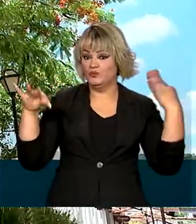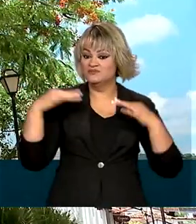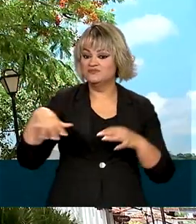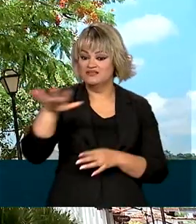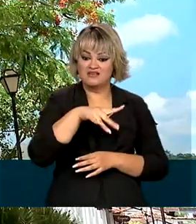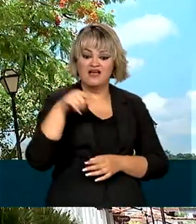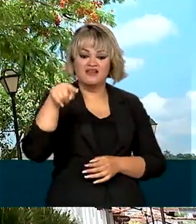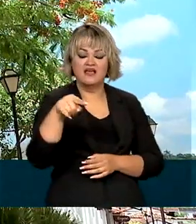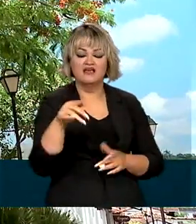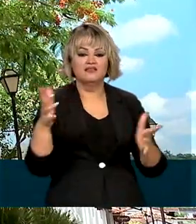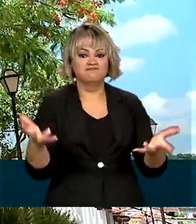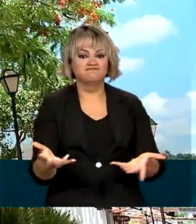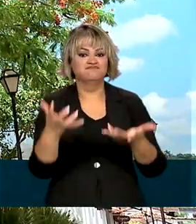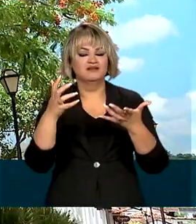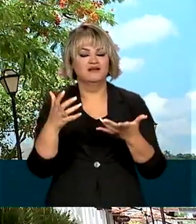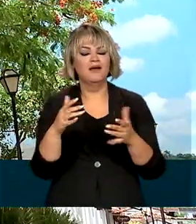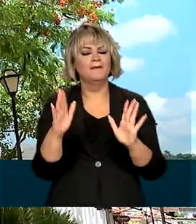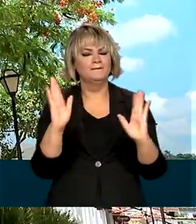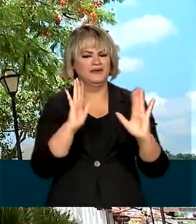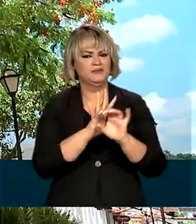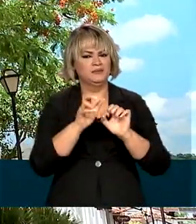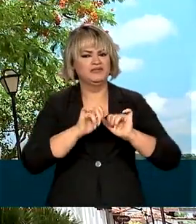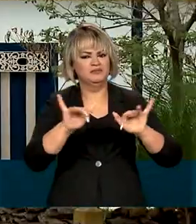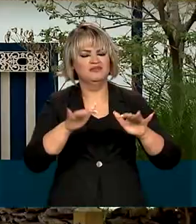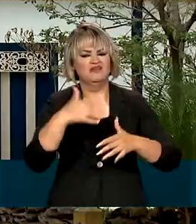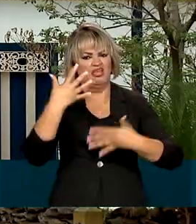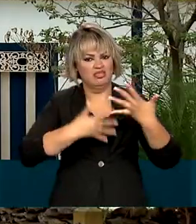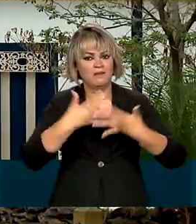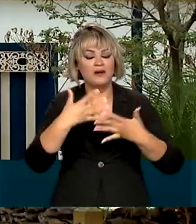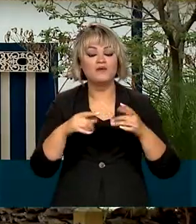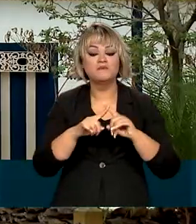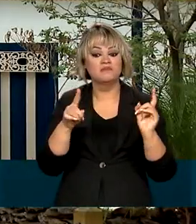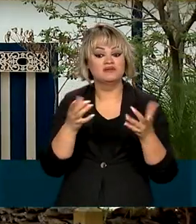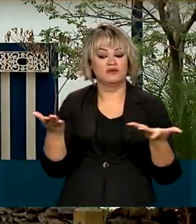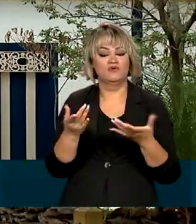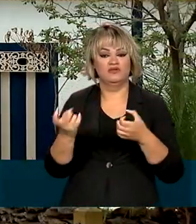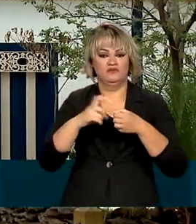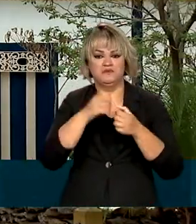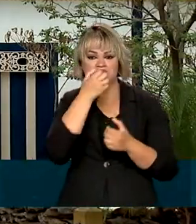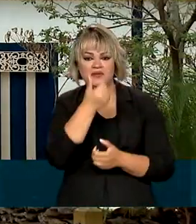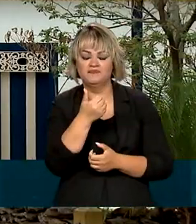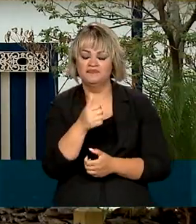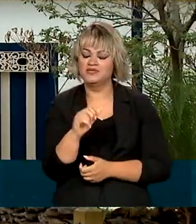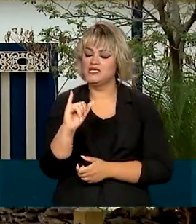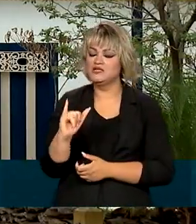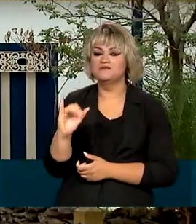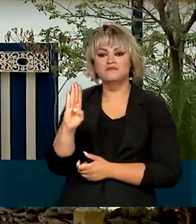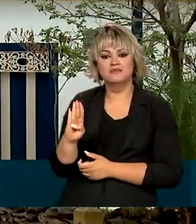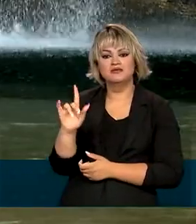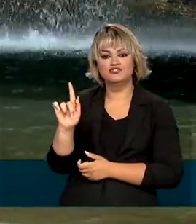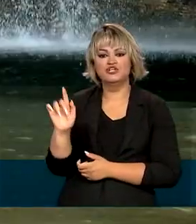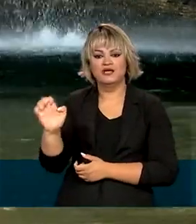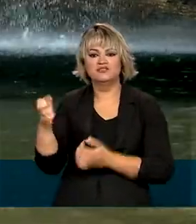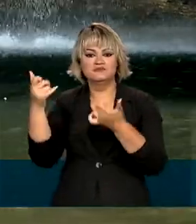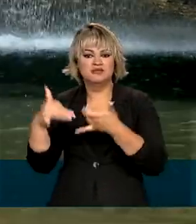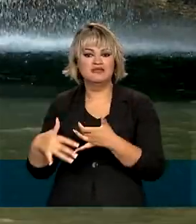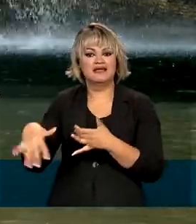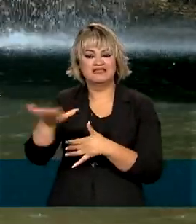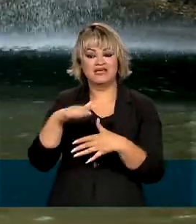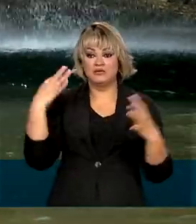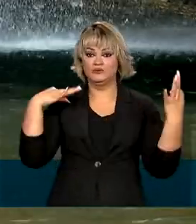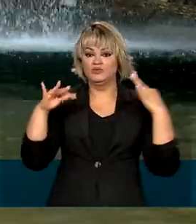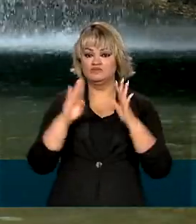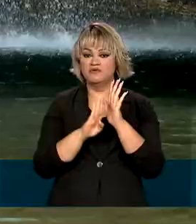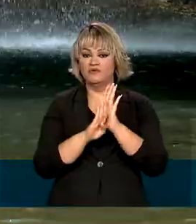está se recuperando depois da pandemia de covid-19. De acordo com o IPGE, o índice de atividades turísticas cresceu